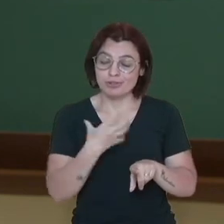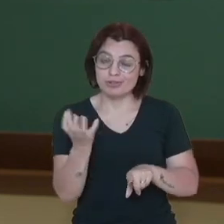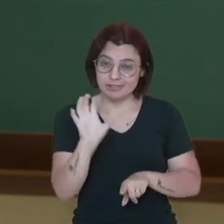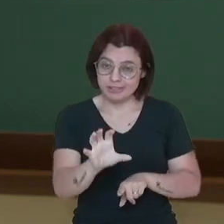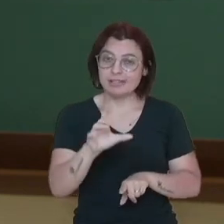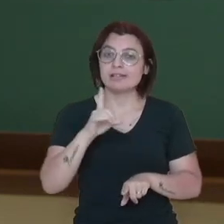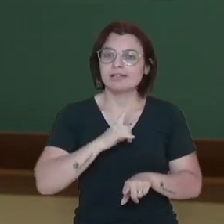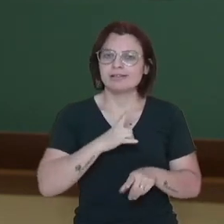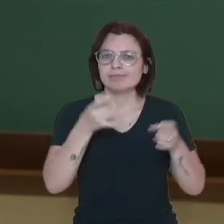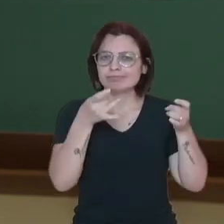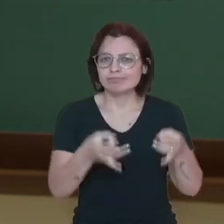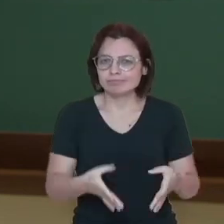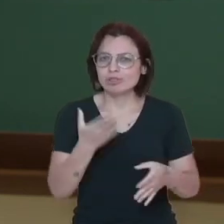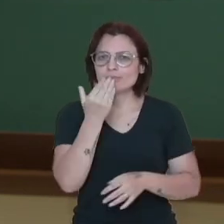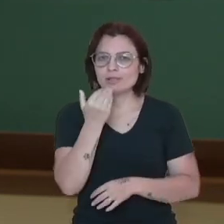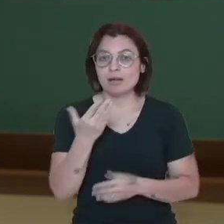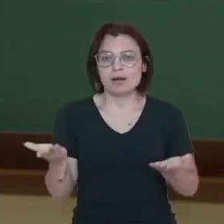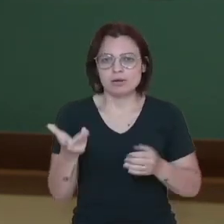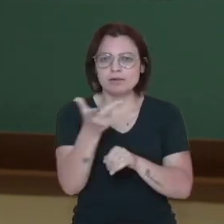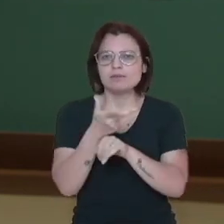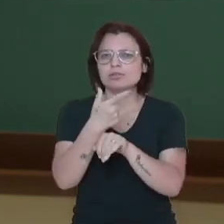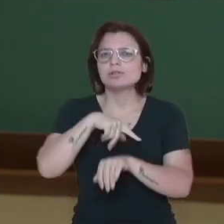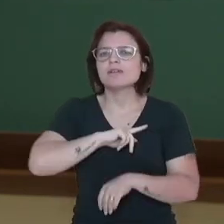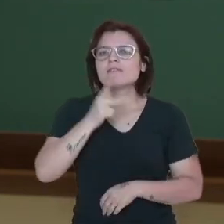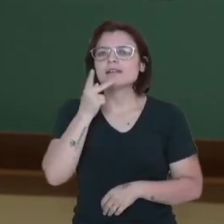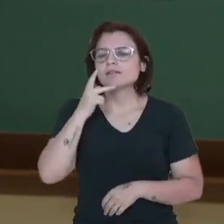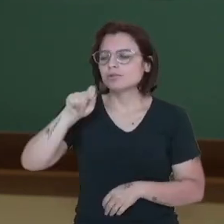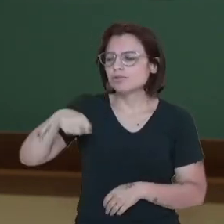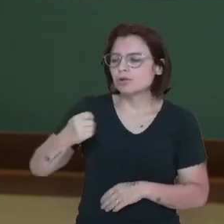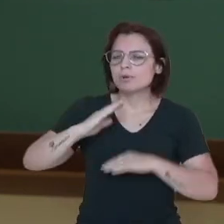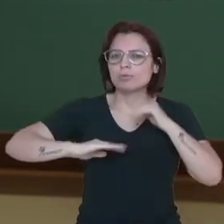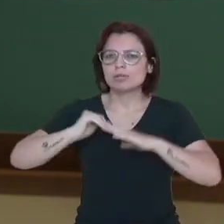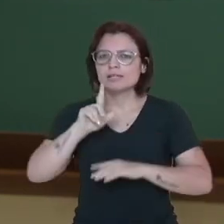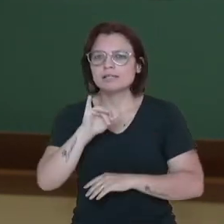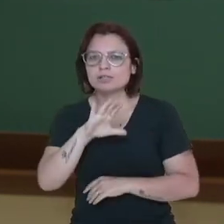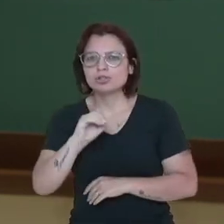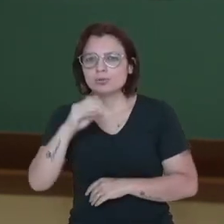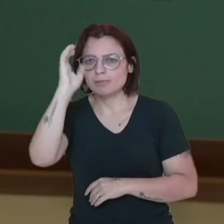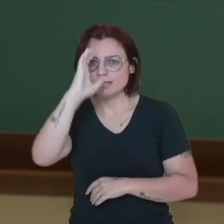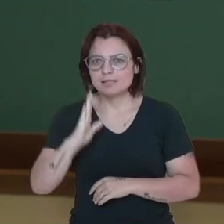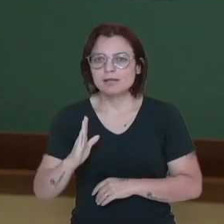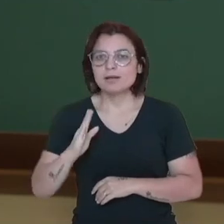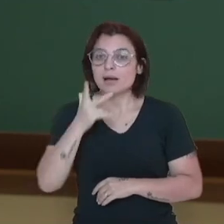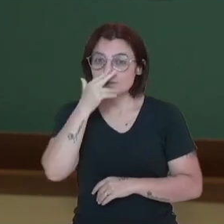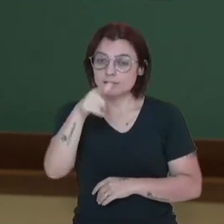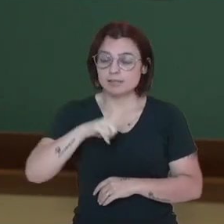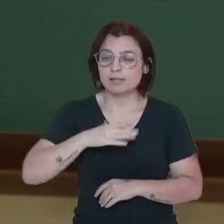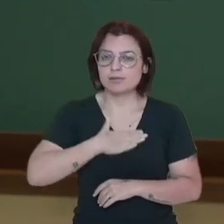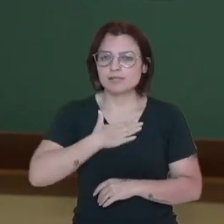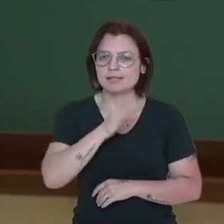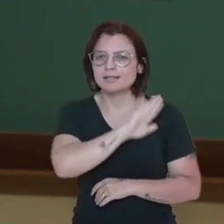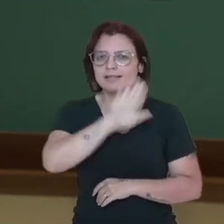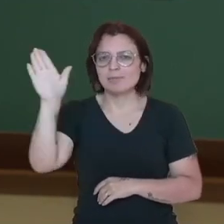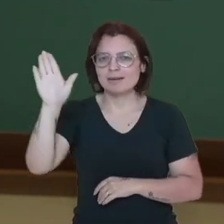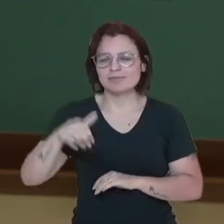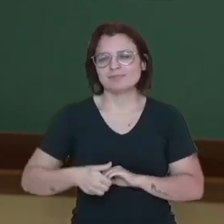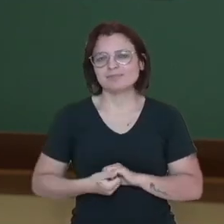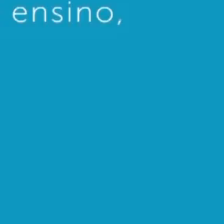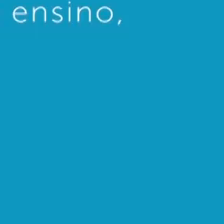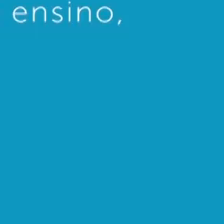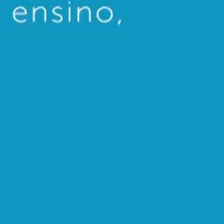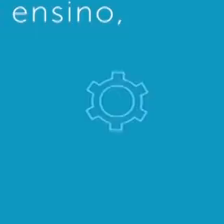alimento. Nesse vídeo nós falamos sobre a produção do lixo no país, eu espero que vocês tenham gostado e até breve.